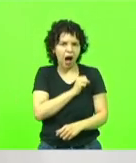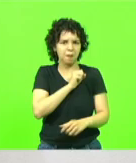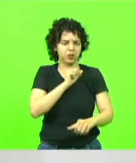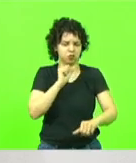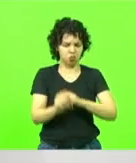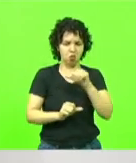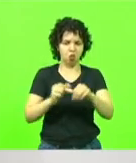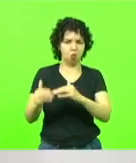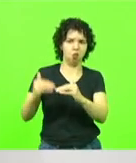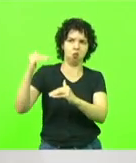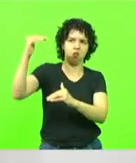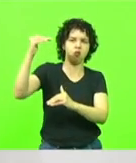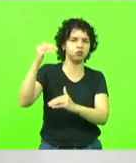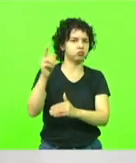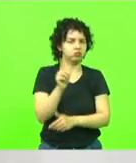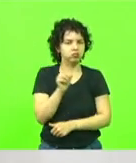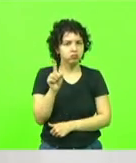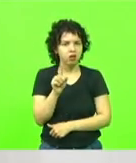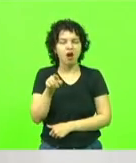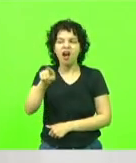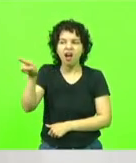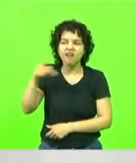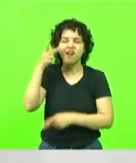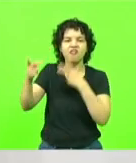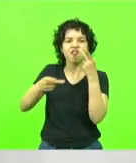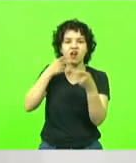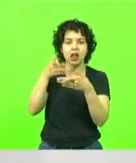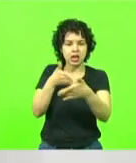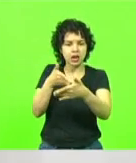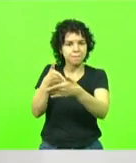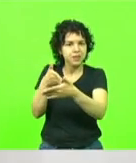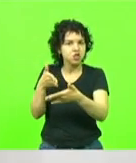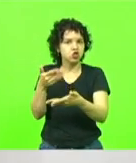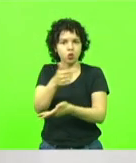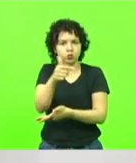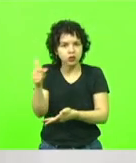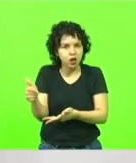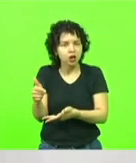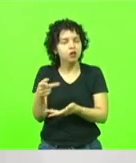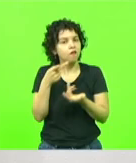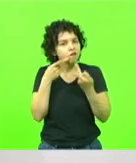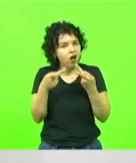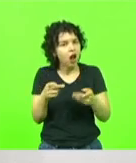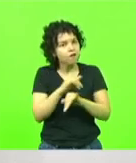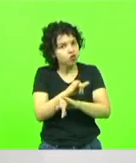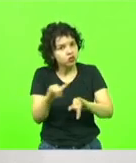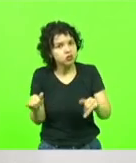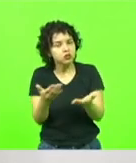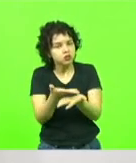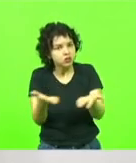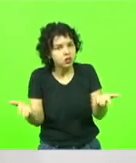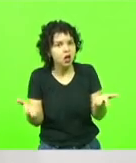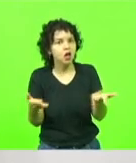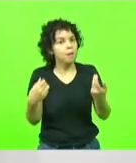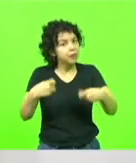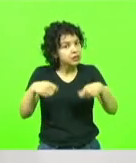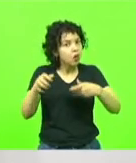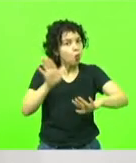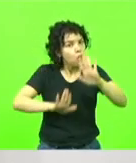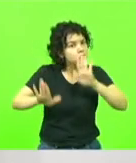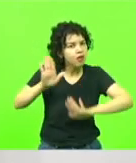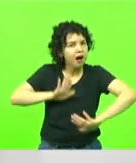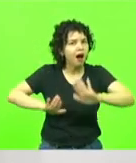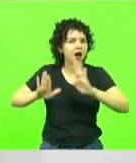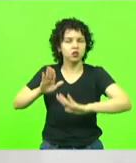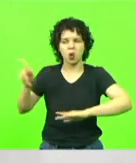Se quem fala não tem limites, eu alerto aos que nos ouvem sobre a necessidade de passar numa peneira esses lançamentos